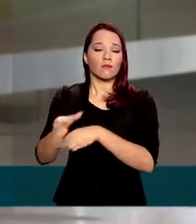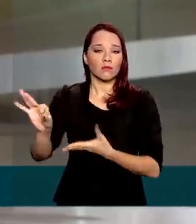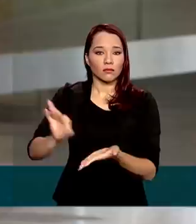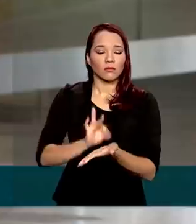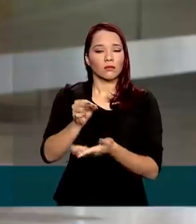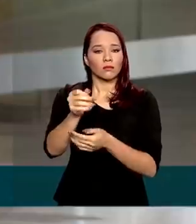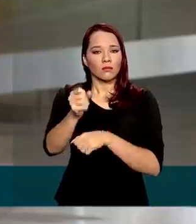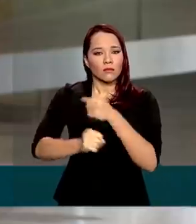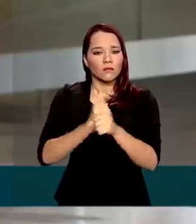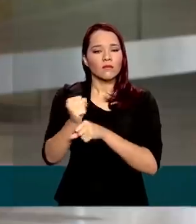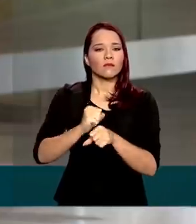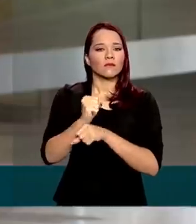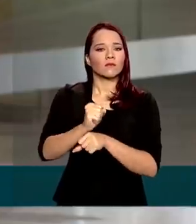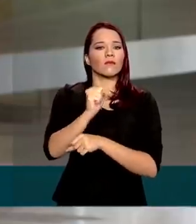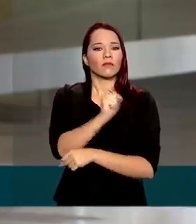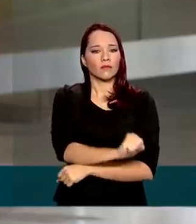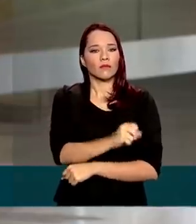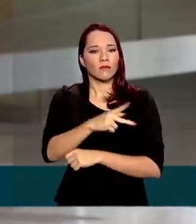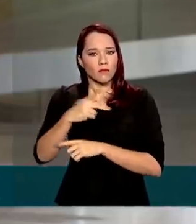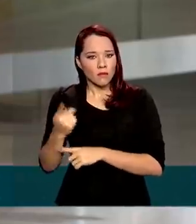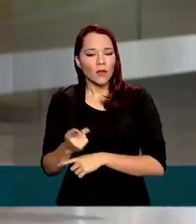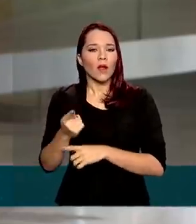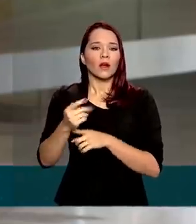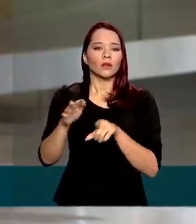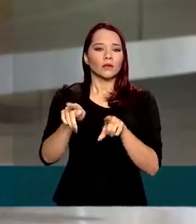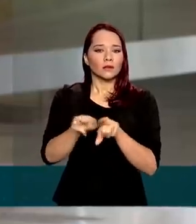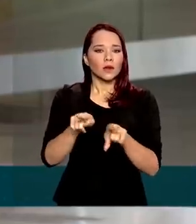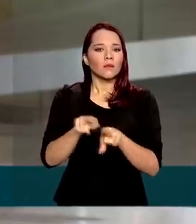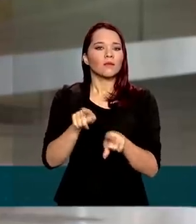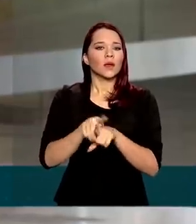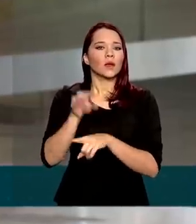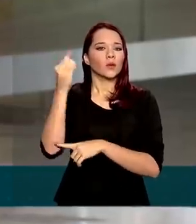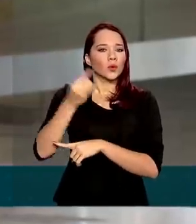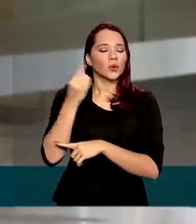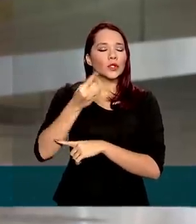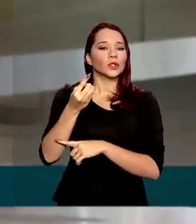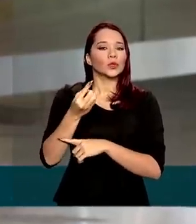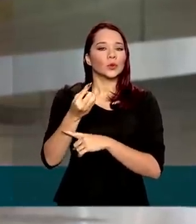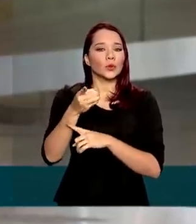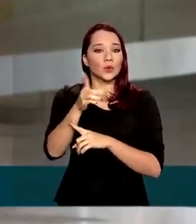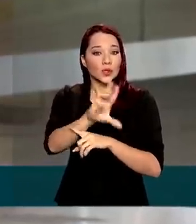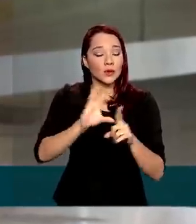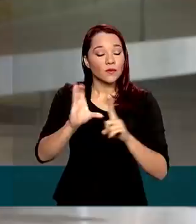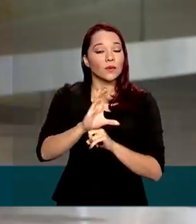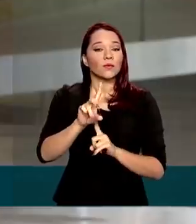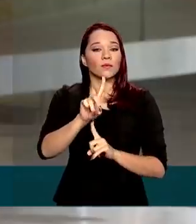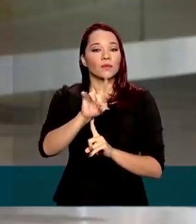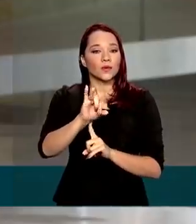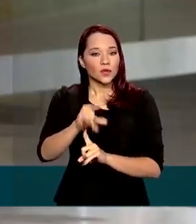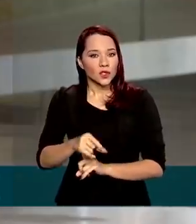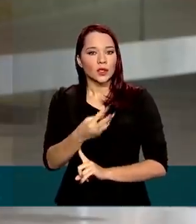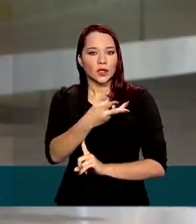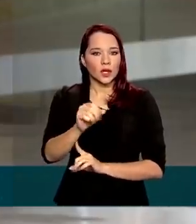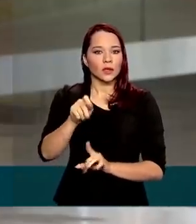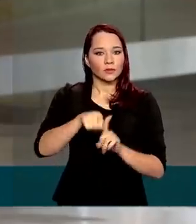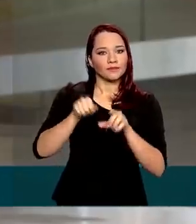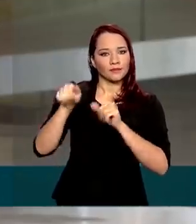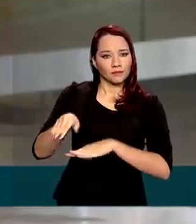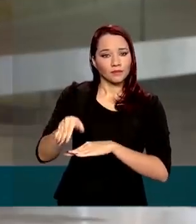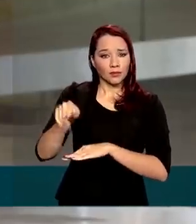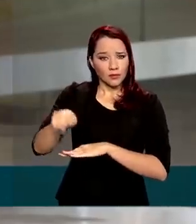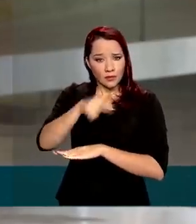anual de aposentados, pensionistas e anistiados políticos civis até o dia 30 de setembro. Essas pessoas, elas